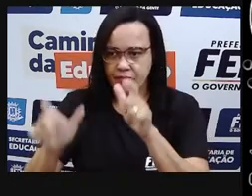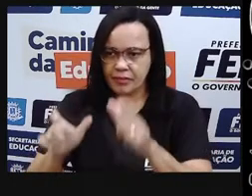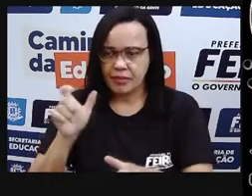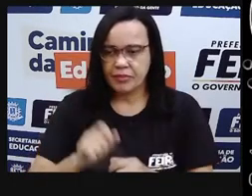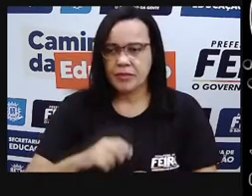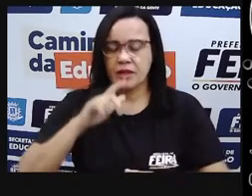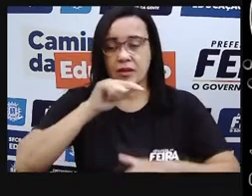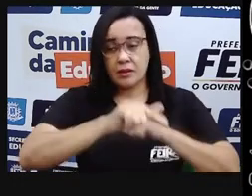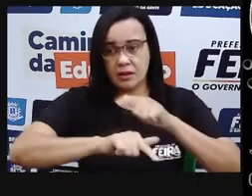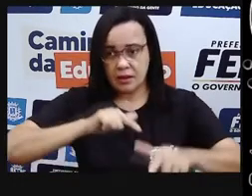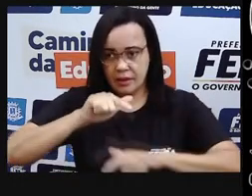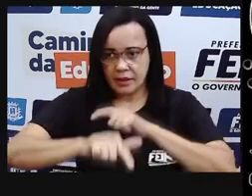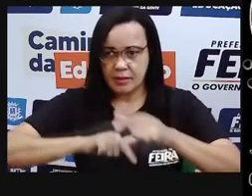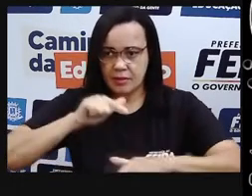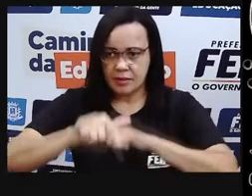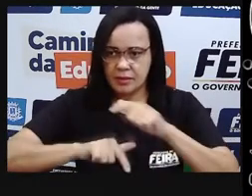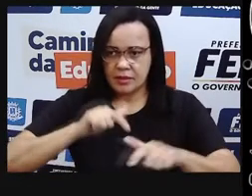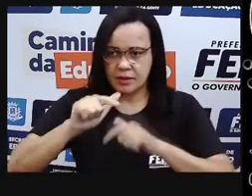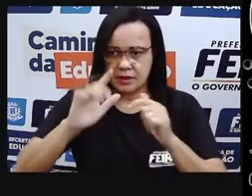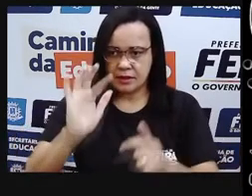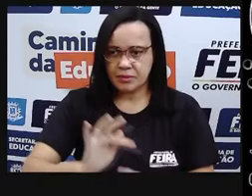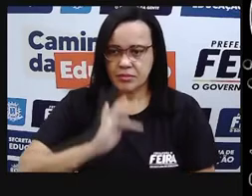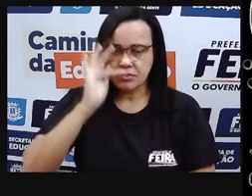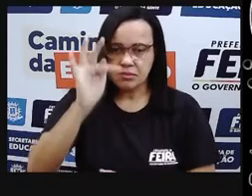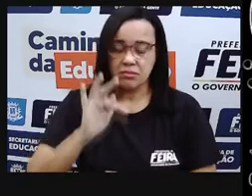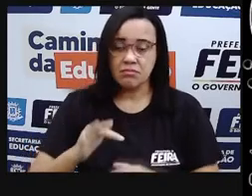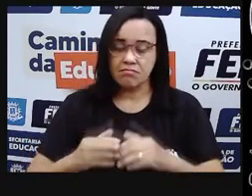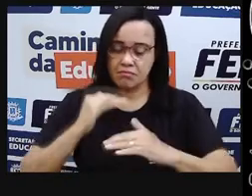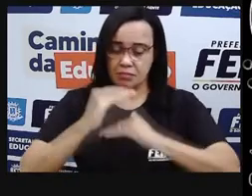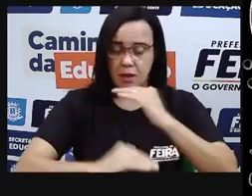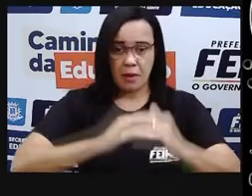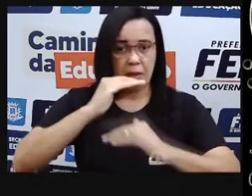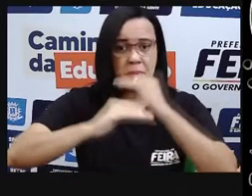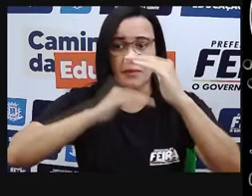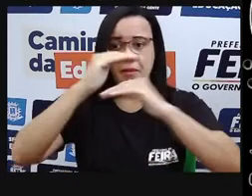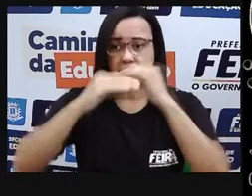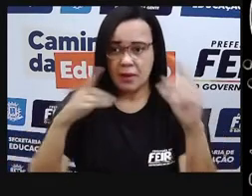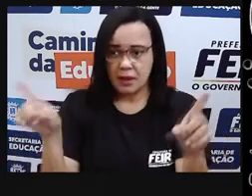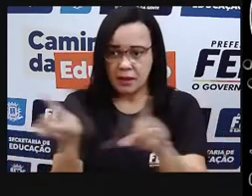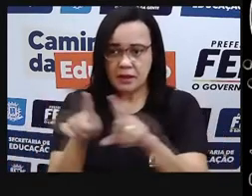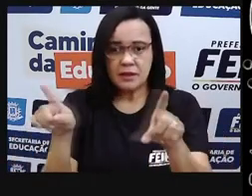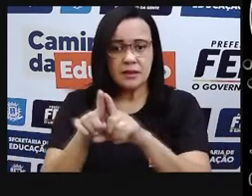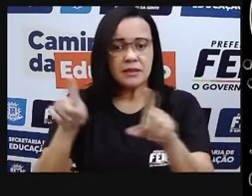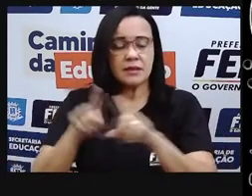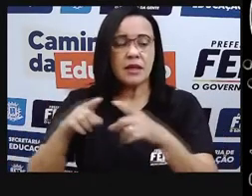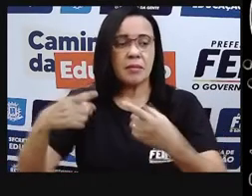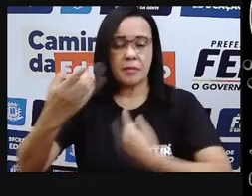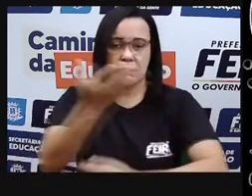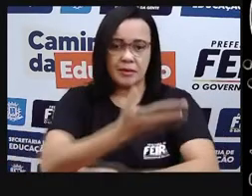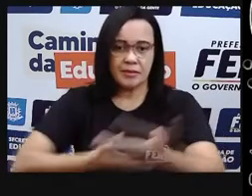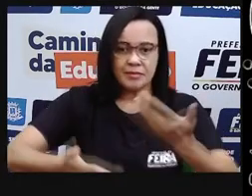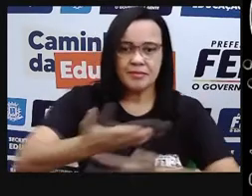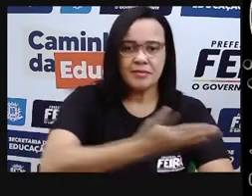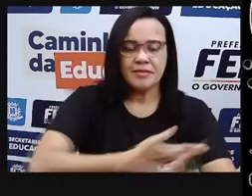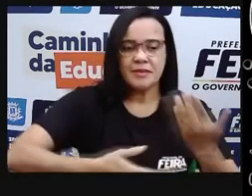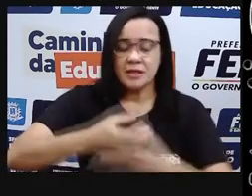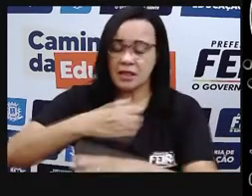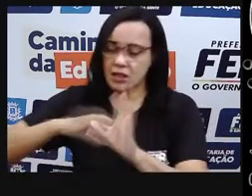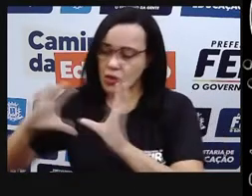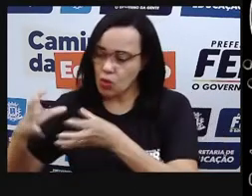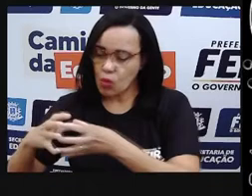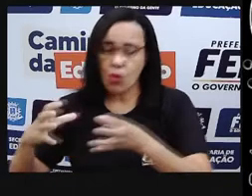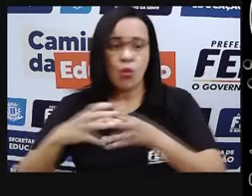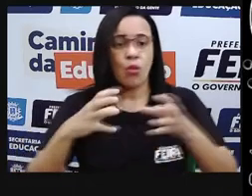aperfeiçoamento e ao mesmo tempo participar da responsabilidade coletiva por toda a humanidade, para que a gente